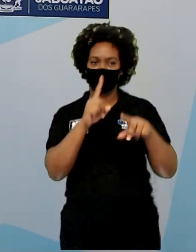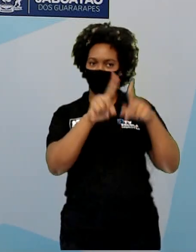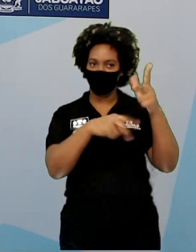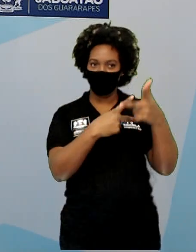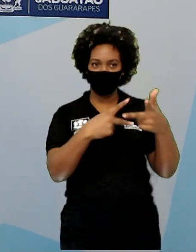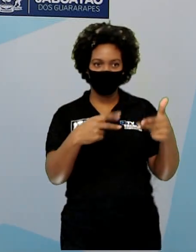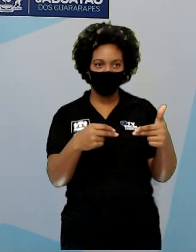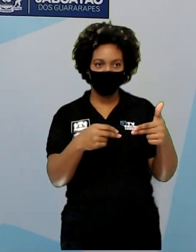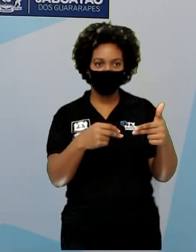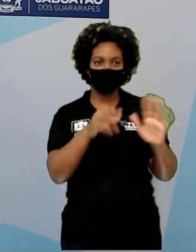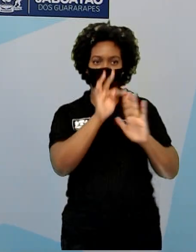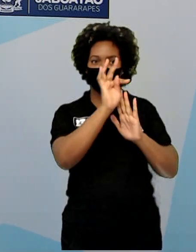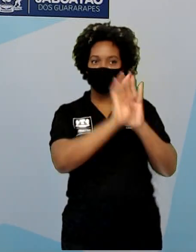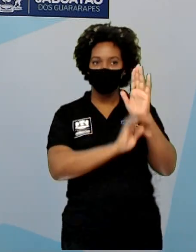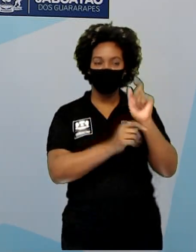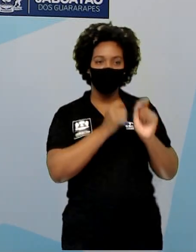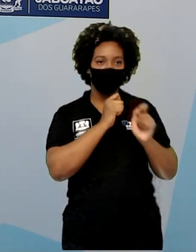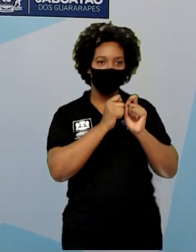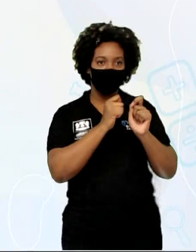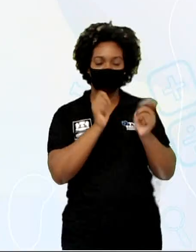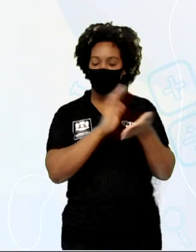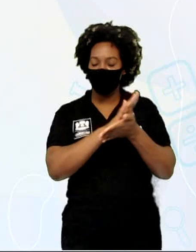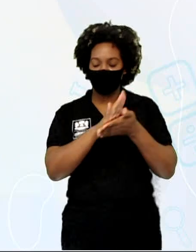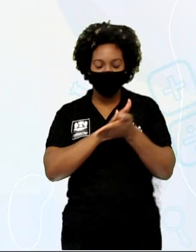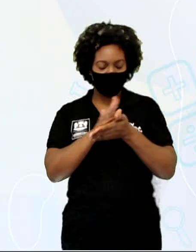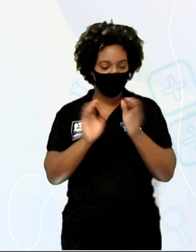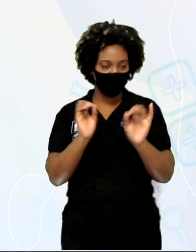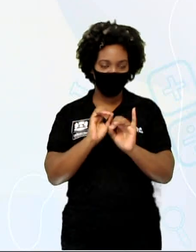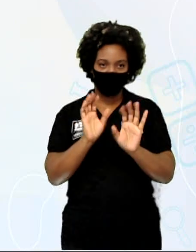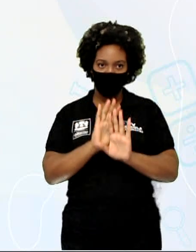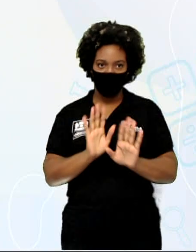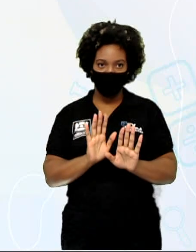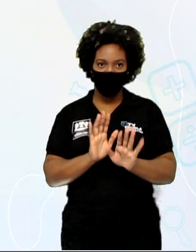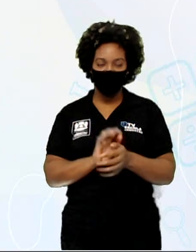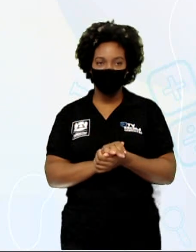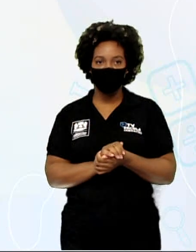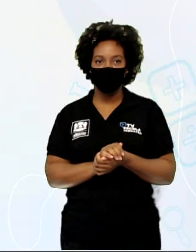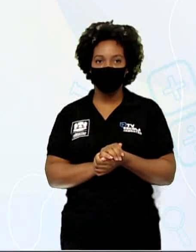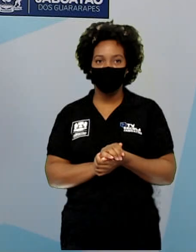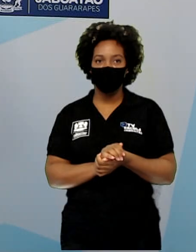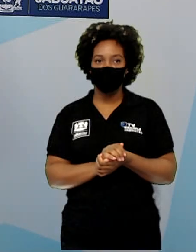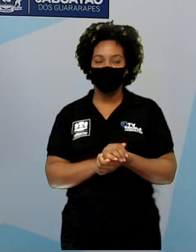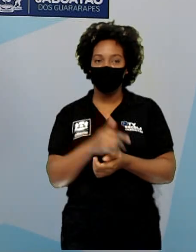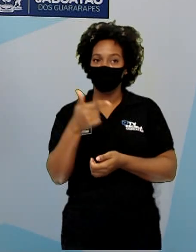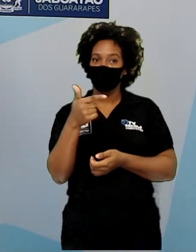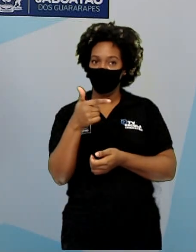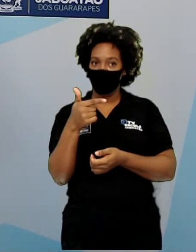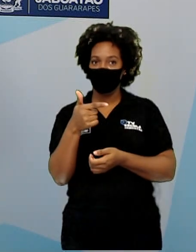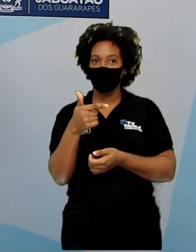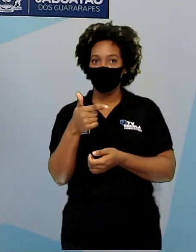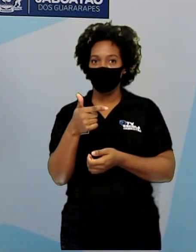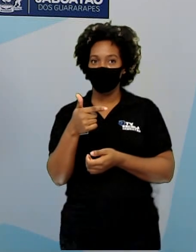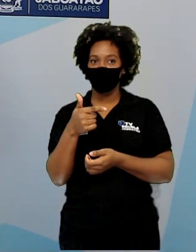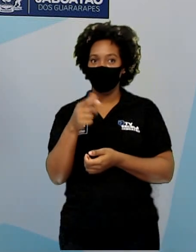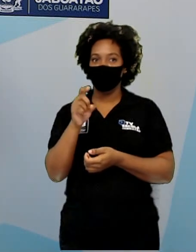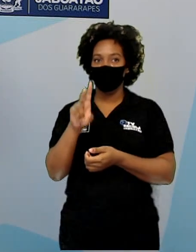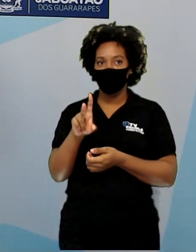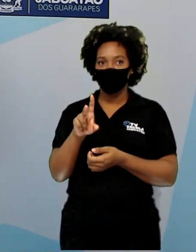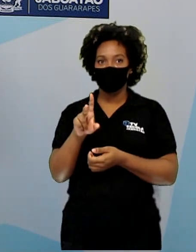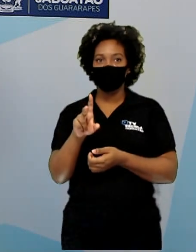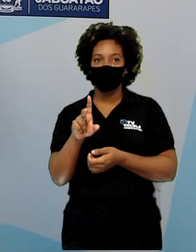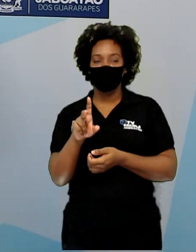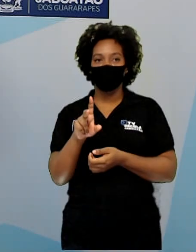tem texto de argumentação, nem tem slogan, nem nada. Aqui eu tenho apenas o produto